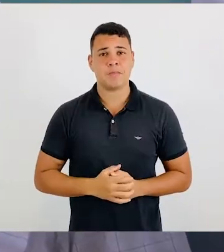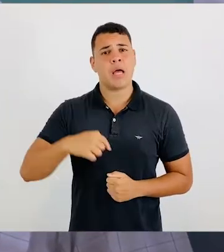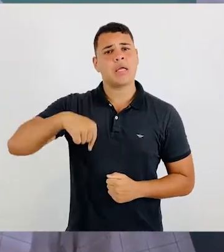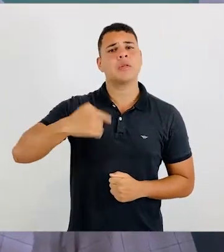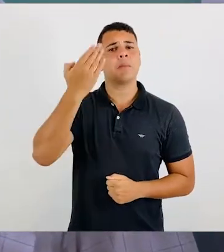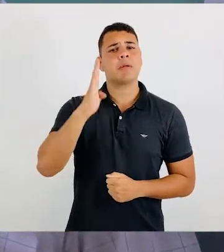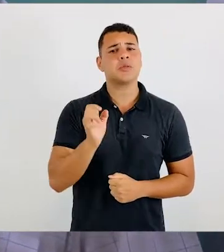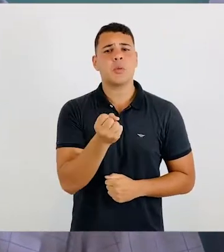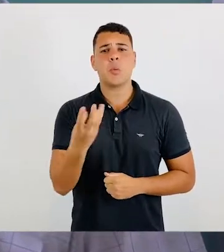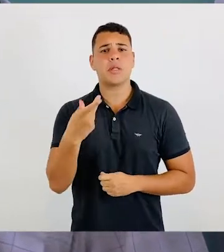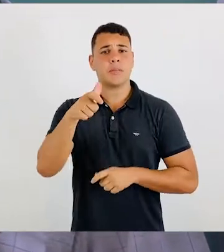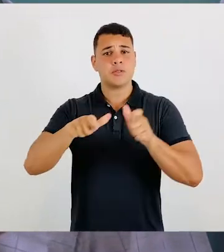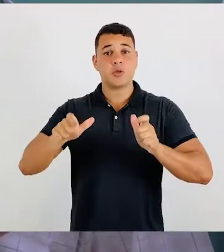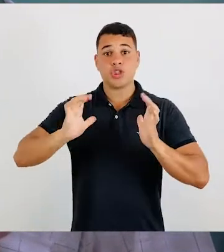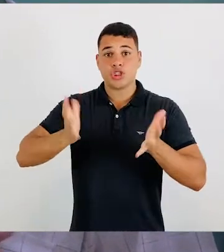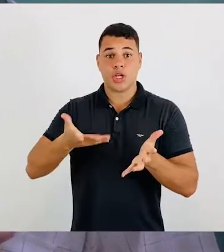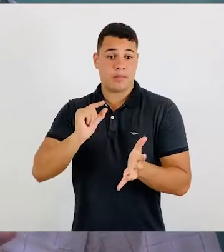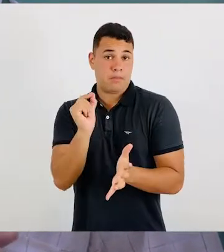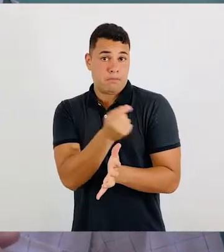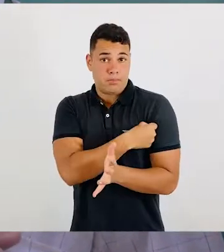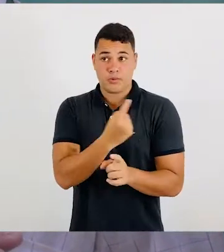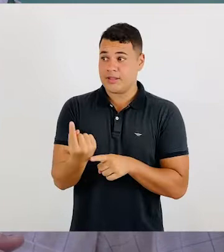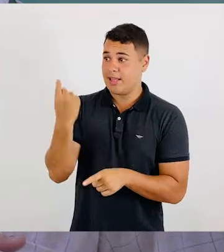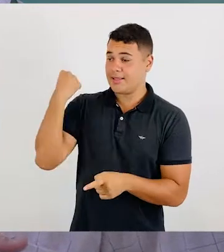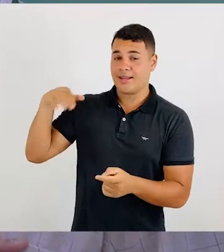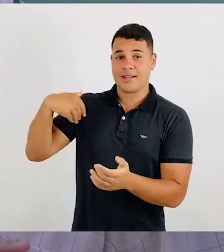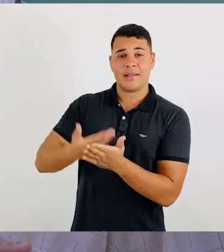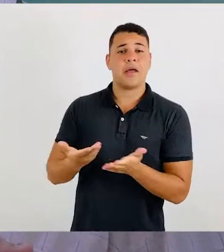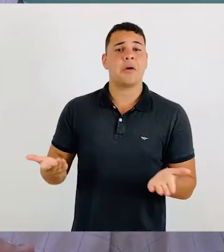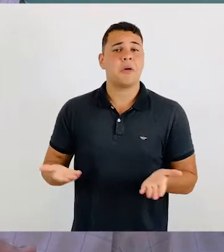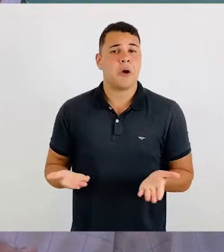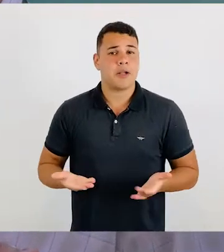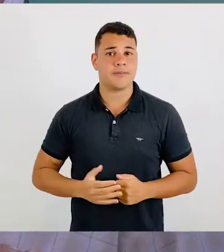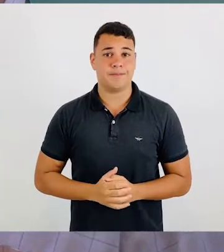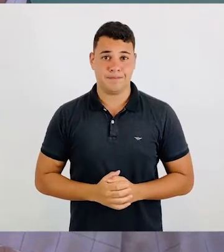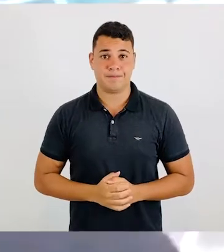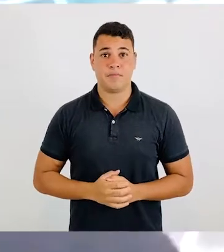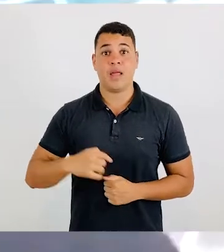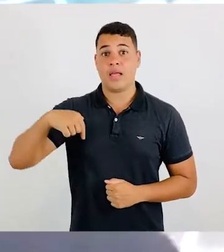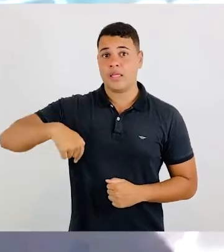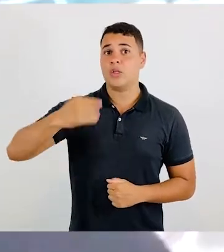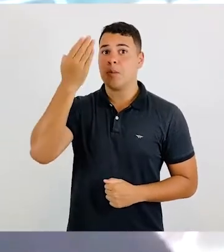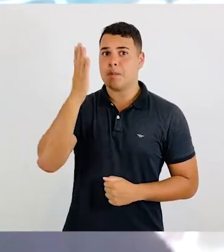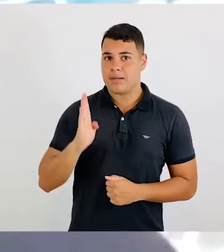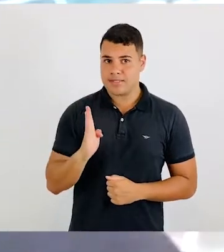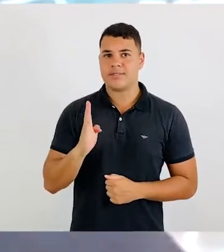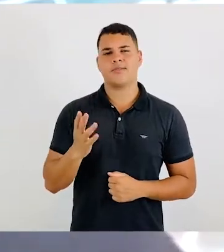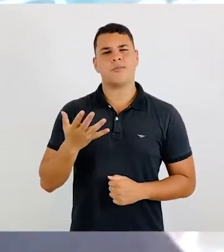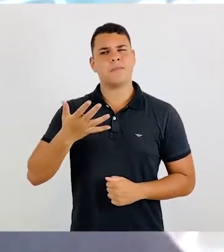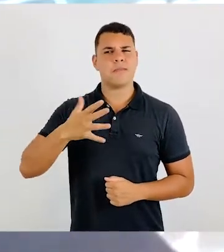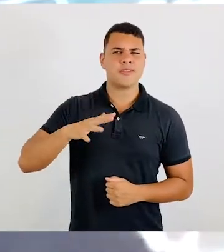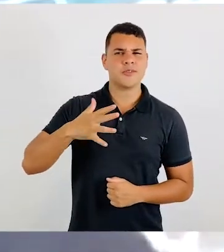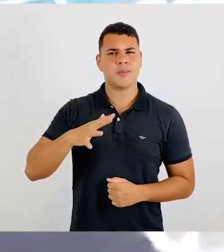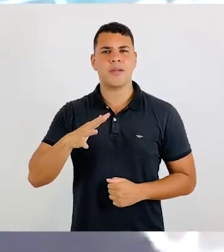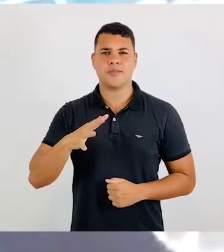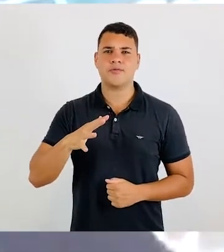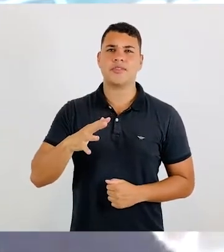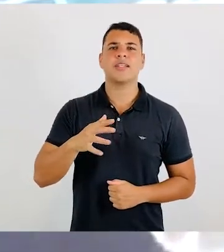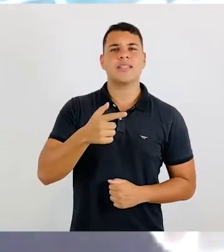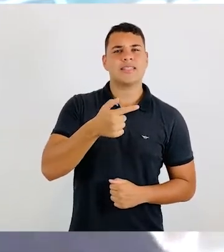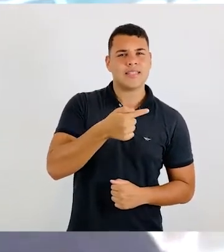Quantas pessoas já foram vacinadas no país desde o início da campanha? A gente está falando hoje, o Brasil tem cerca de